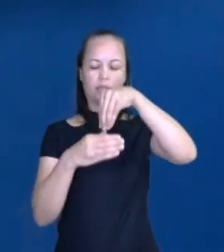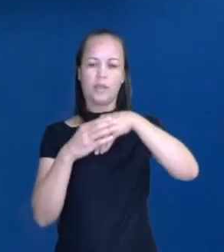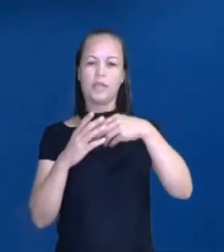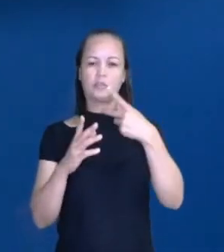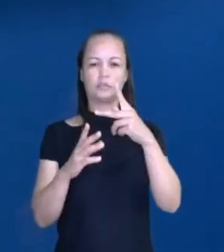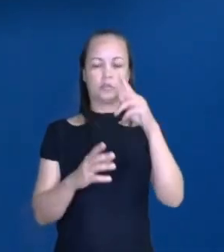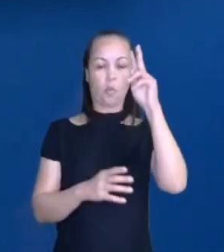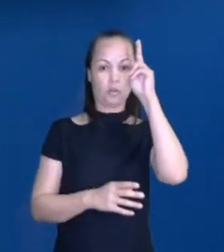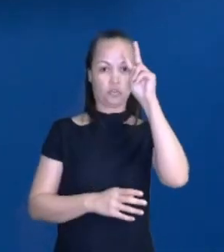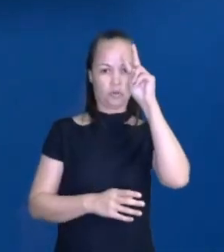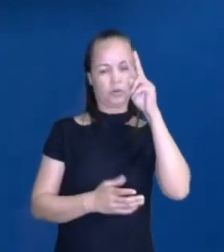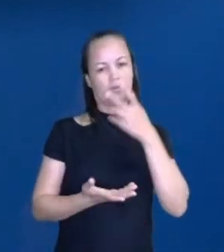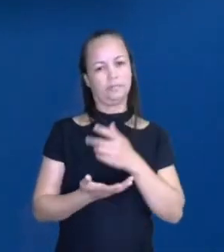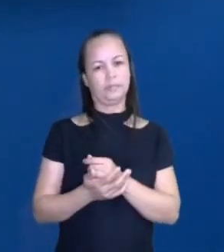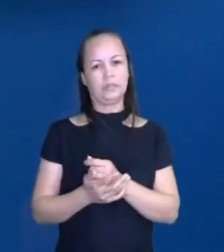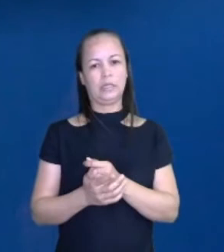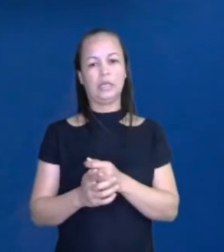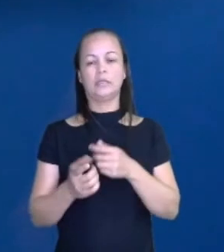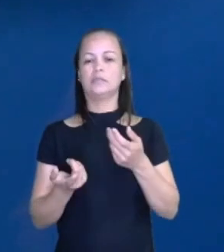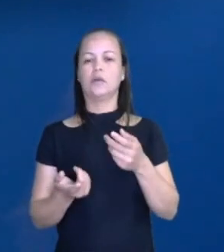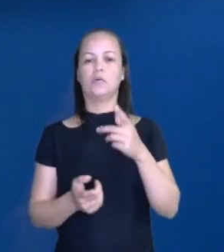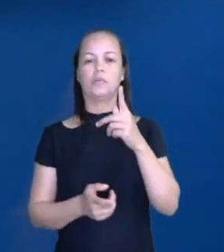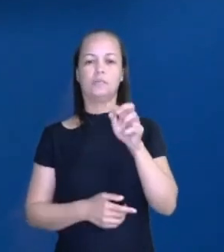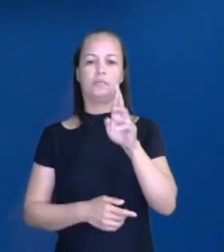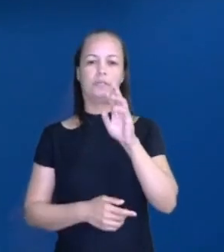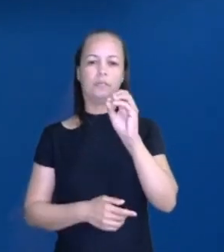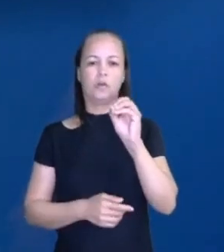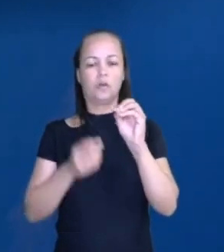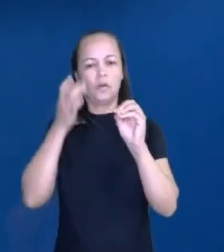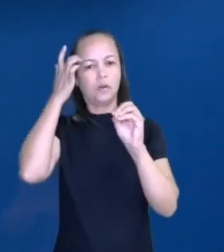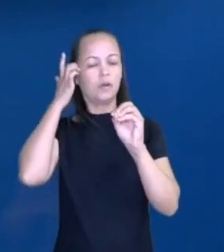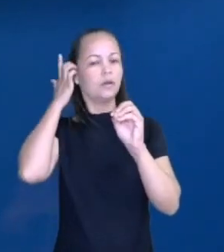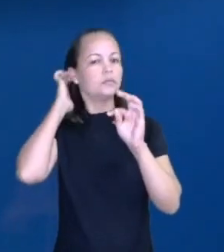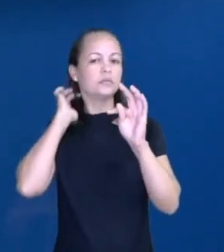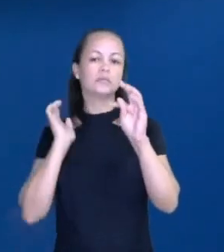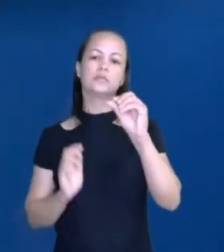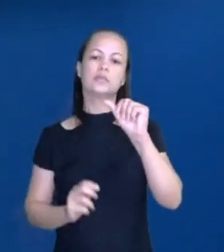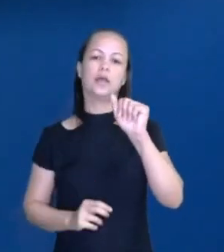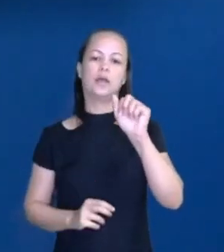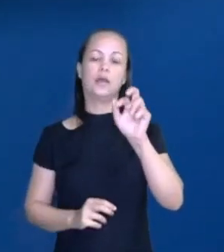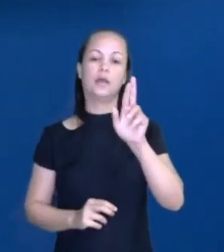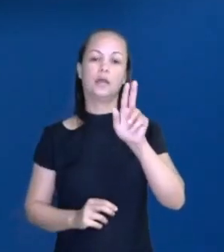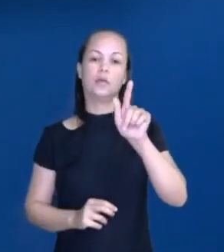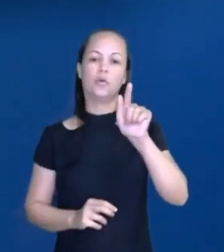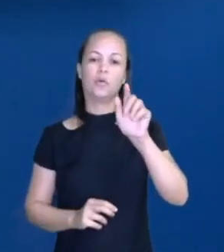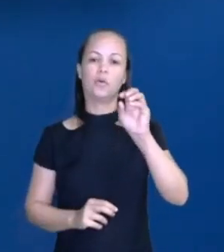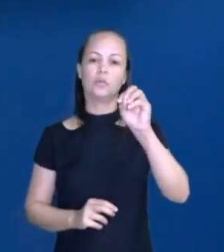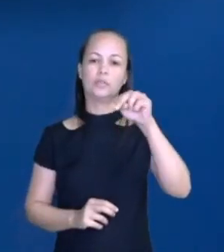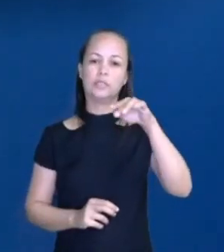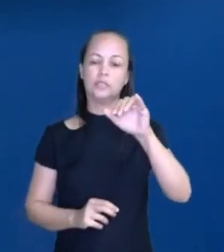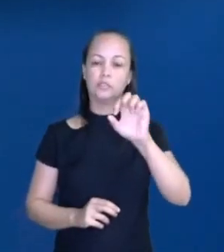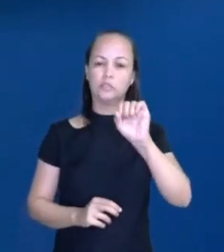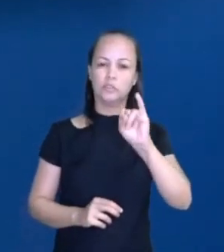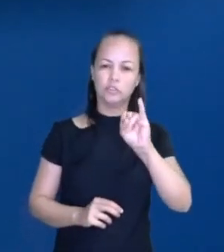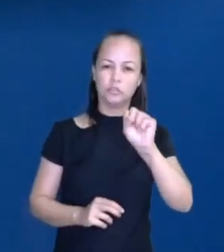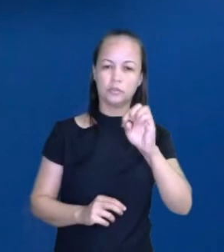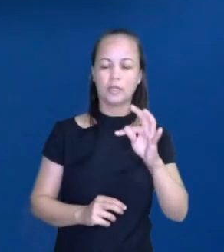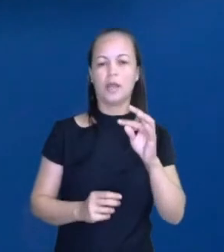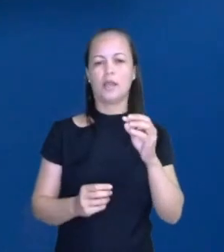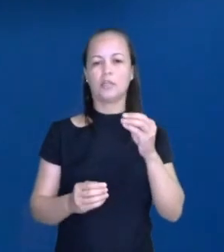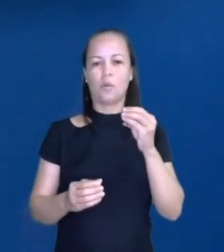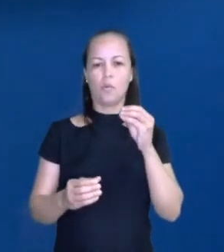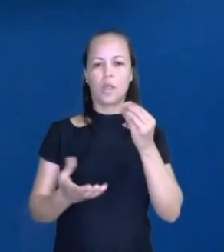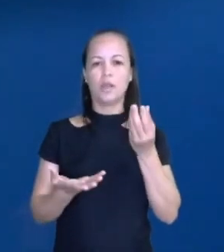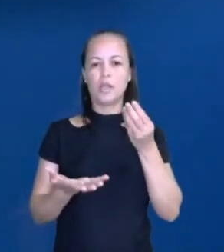tua história. Então, quando a gente fala de protagonista, a gente fala sempre daqueles que estão focados. É o centro da tua história.